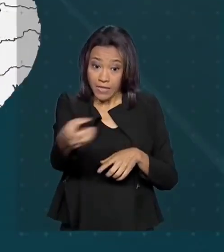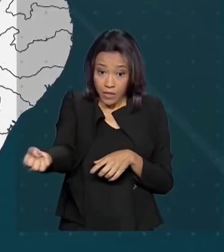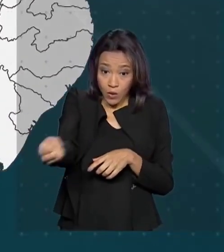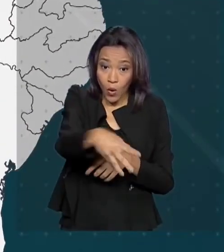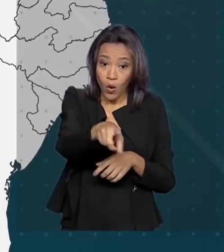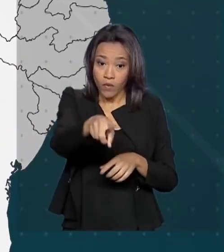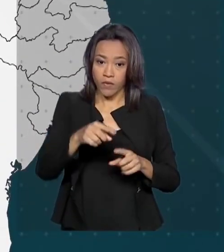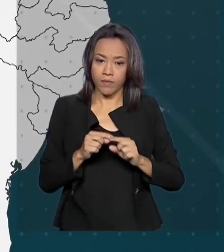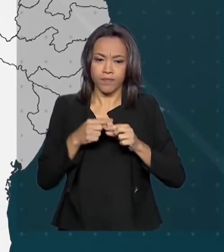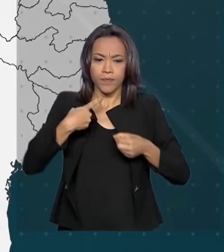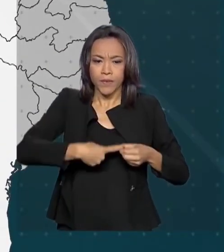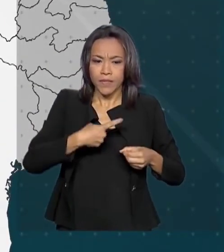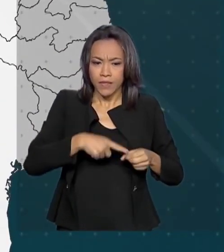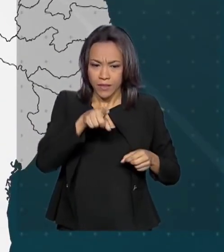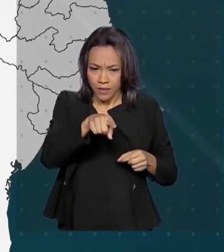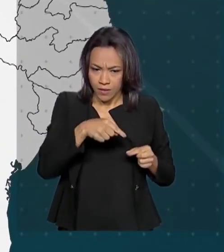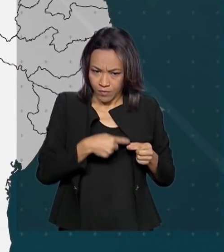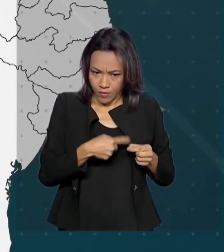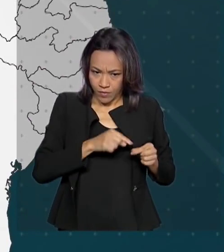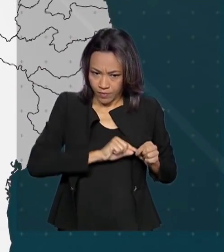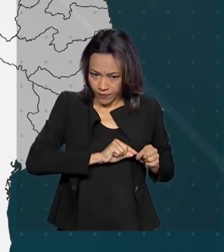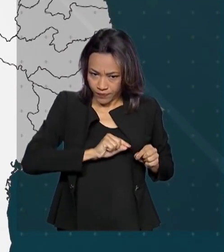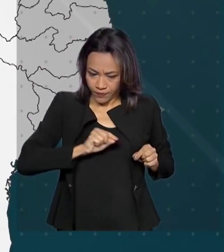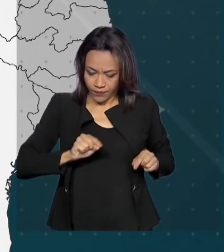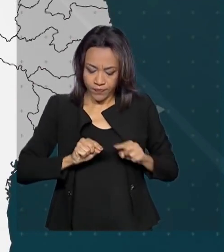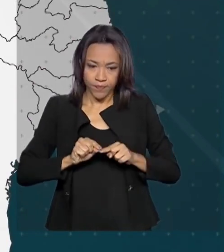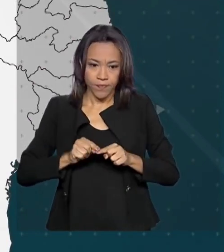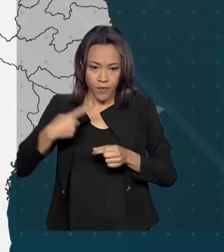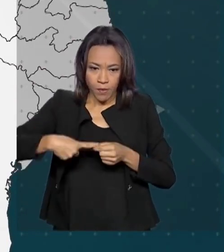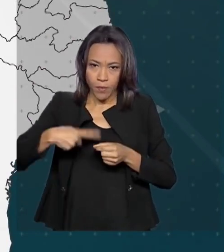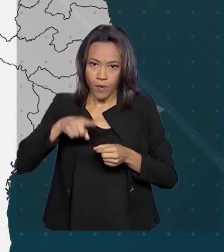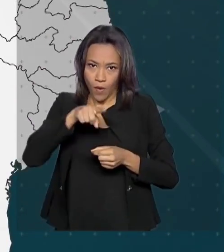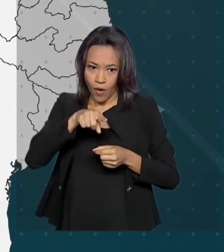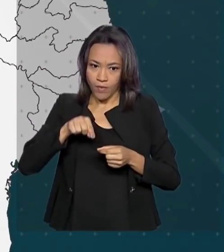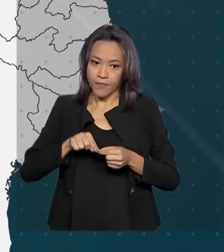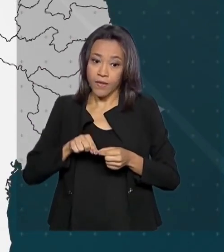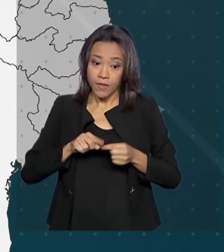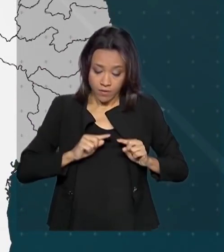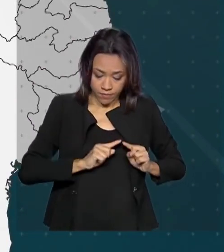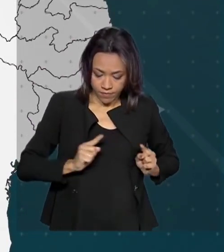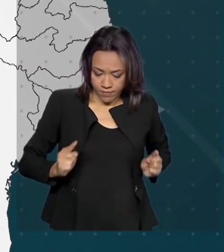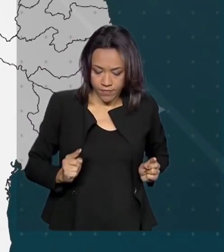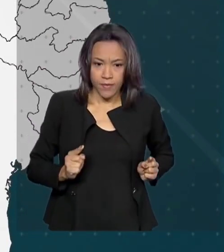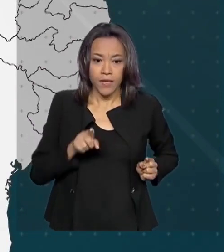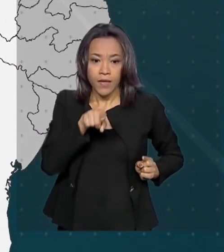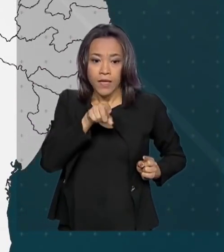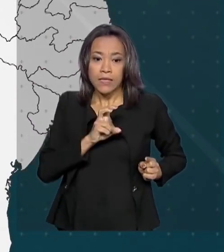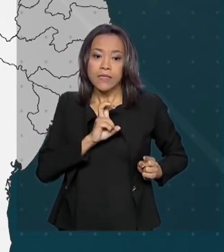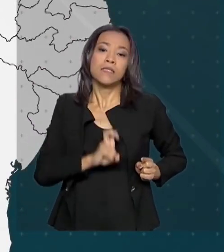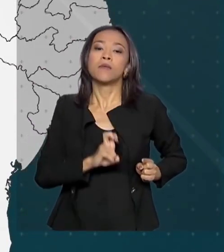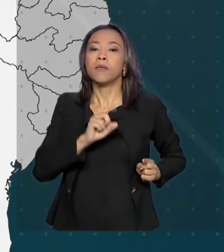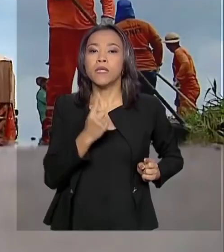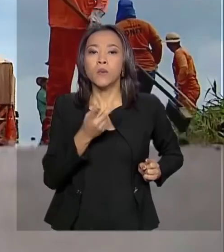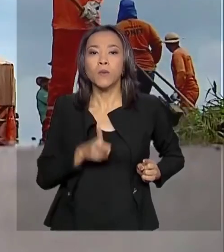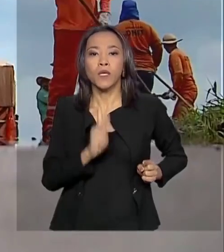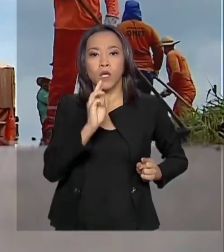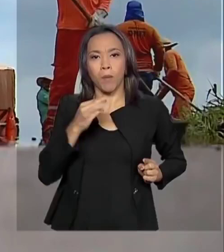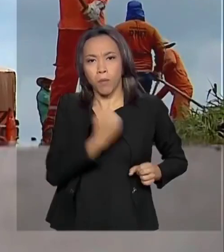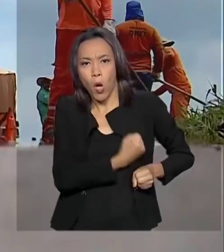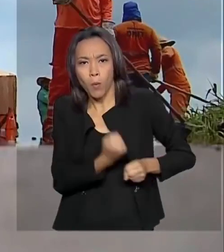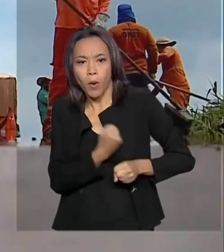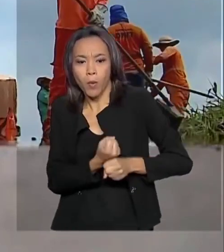fica entre os municípios de Moraes Almeida e Novo Progresso. Foram 51 quilômetros reconstruídos,